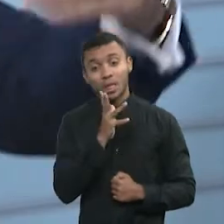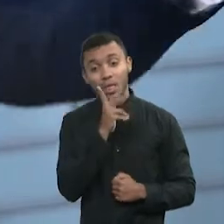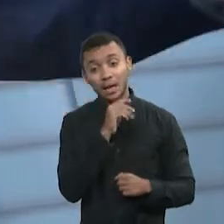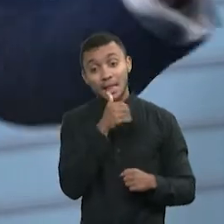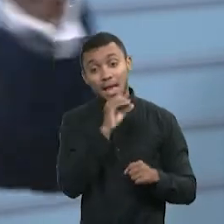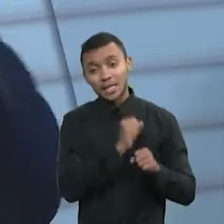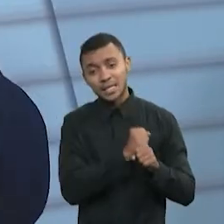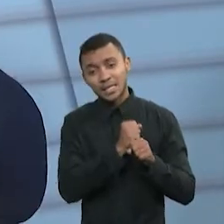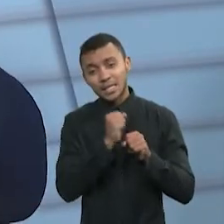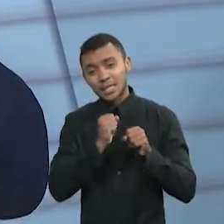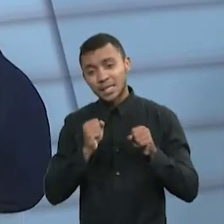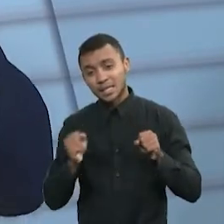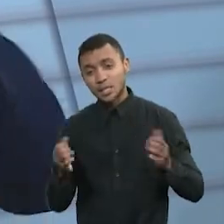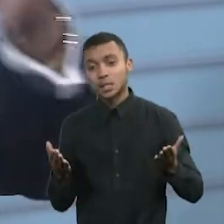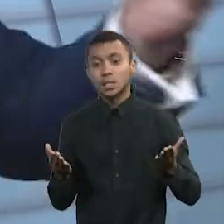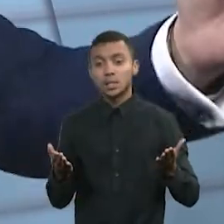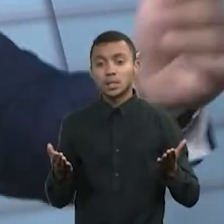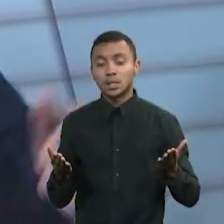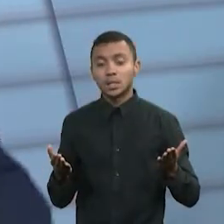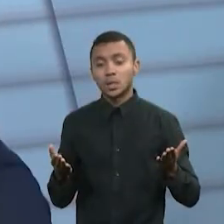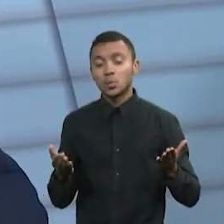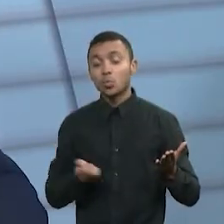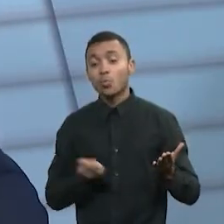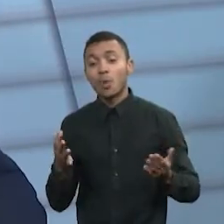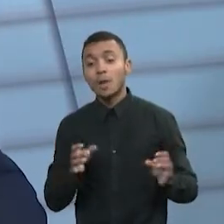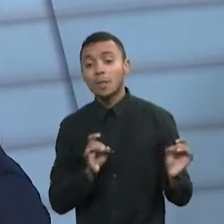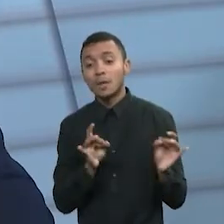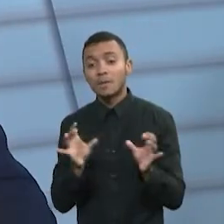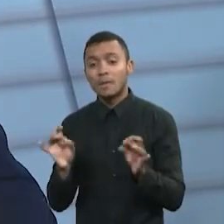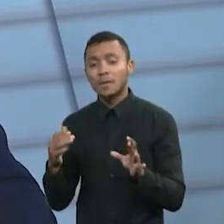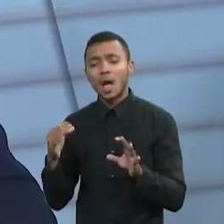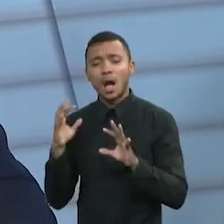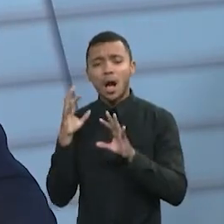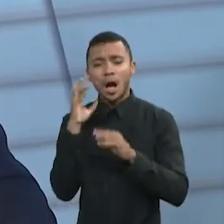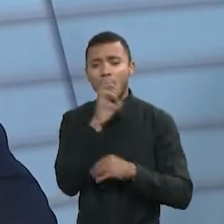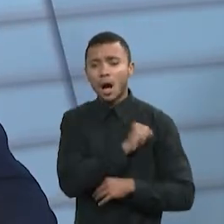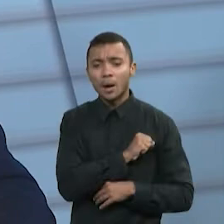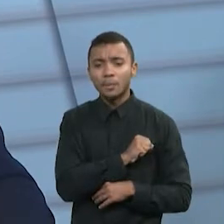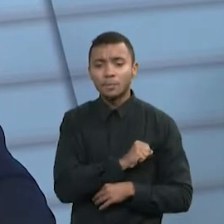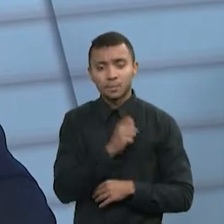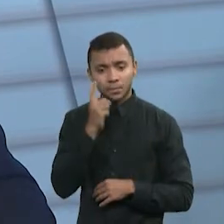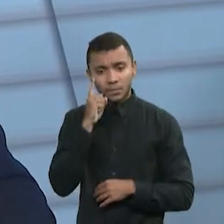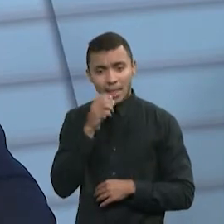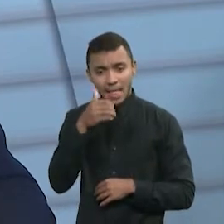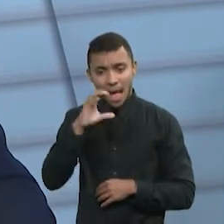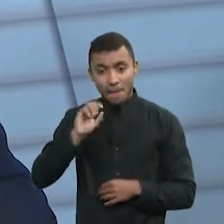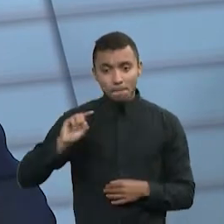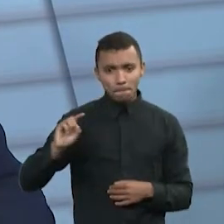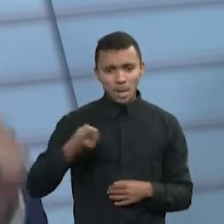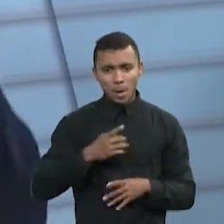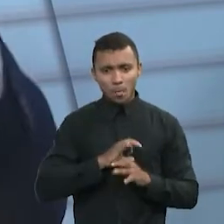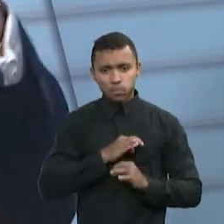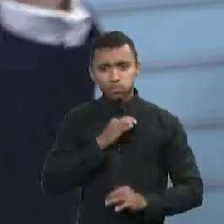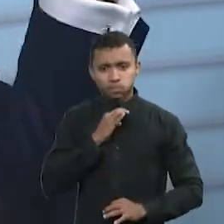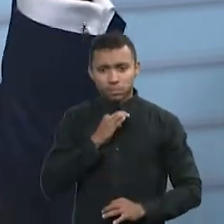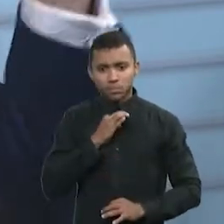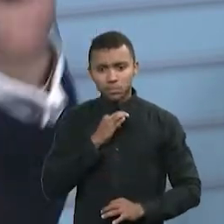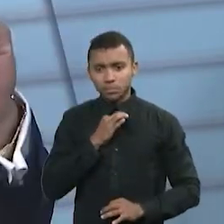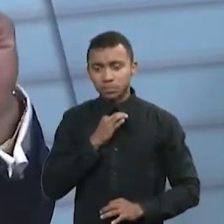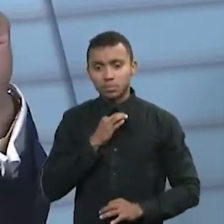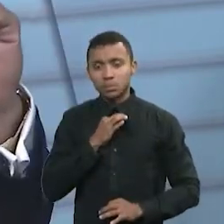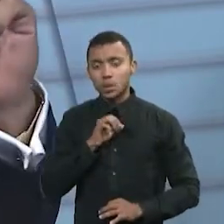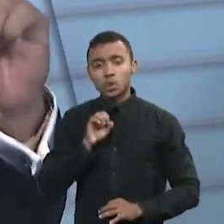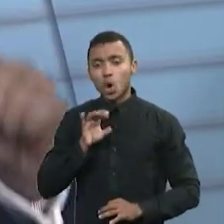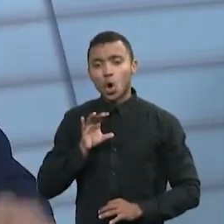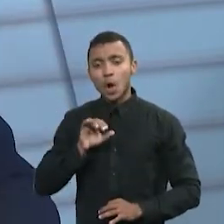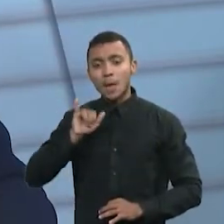você vai estar vendendo essa gravata hoje? Eu fiz um cálculo rápido. Você, para vender essas 10 mil gravatas hoje pelo IPCA, se eu corrigir isso somente pelo